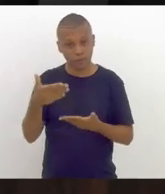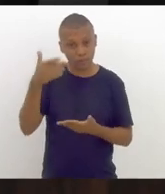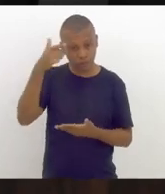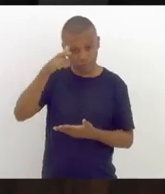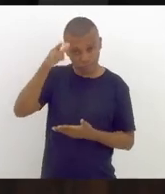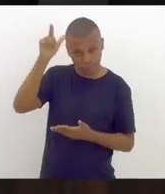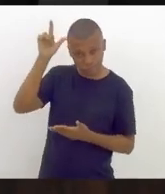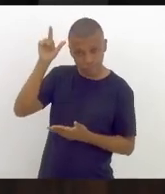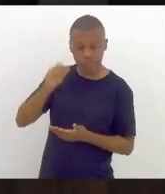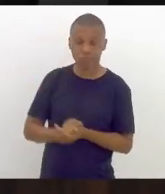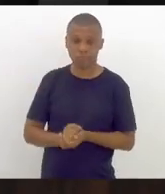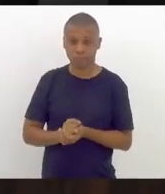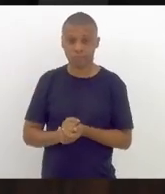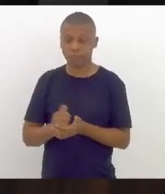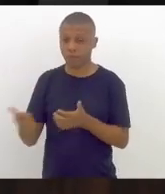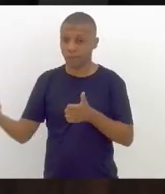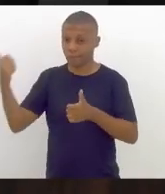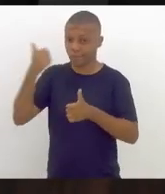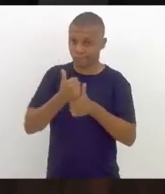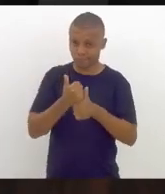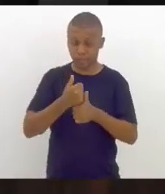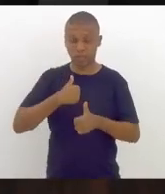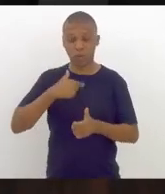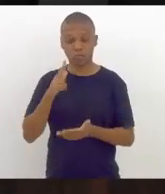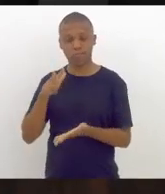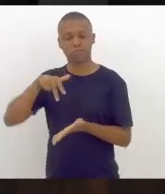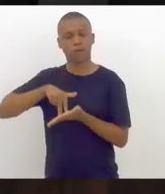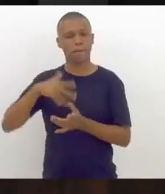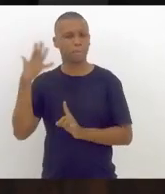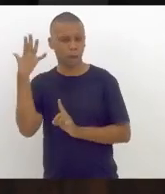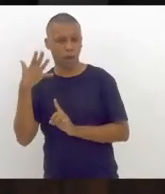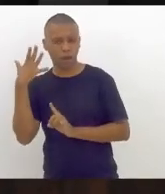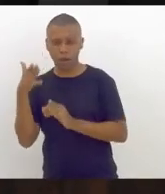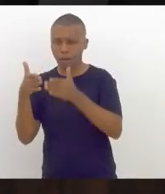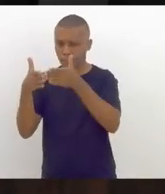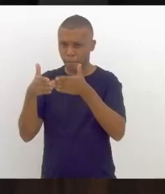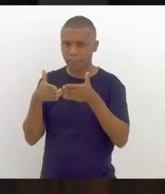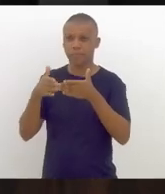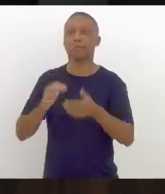para que eu possa fazer uso da palavra, por gentileza.